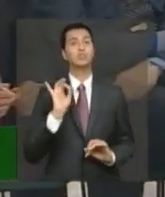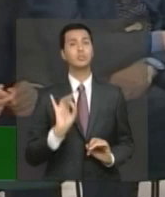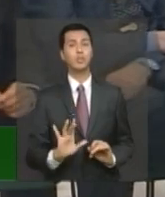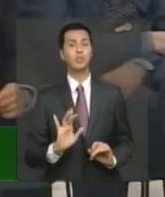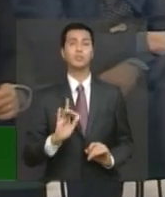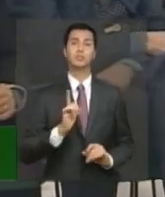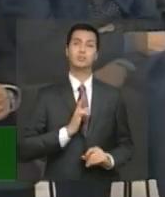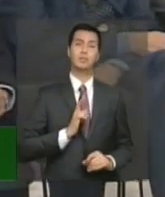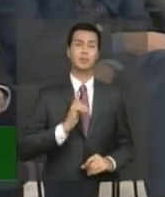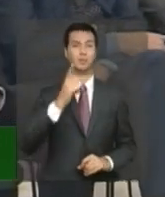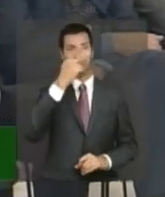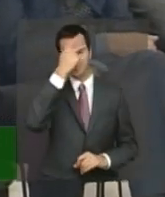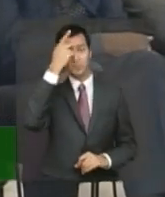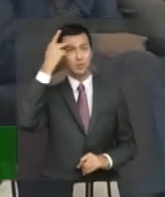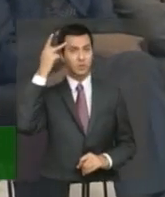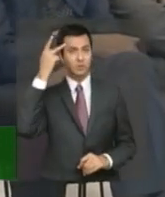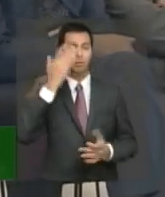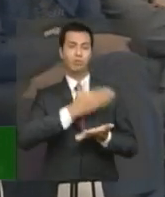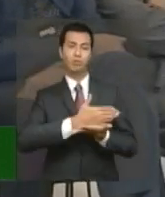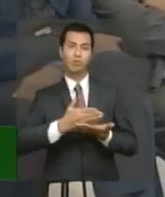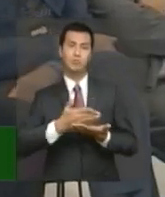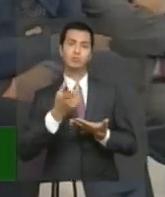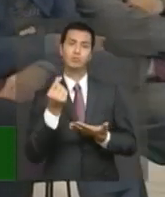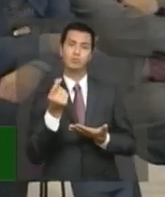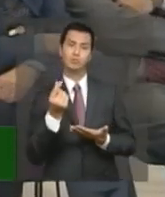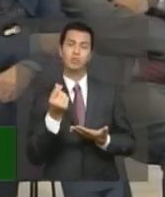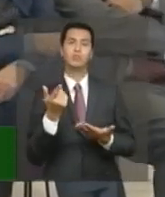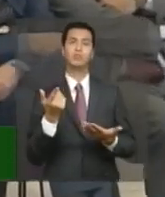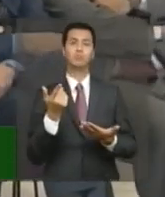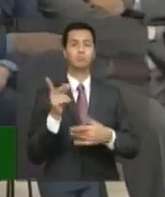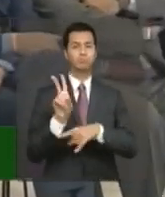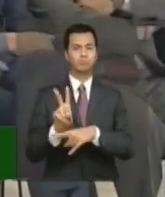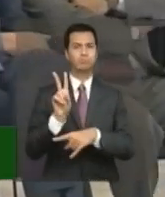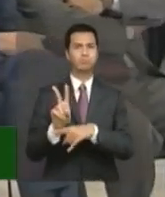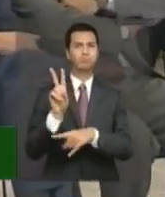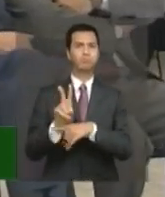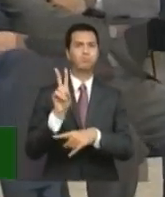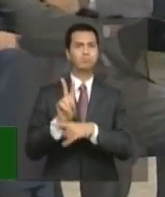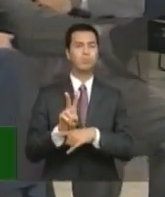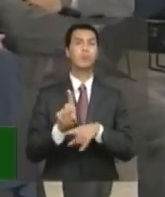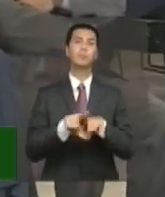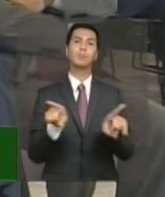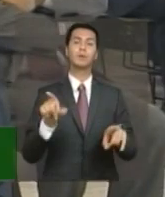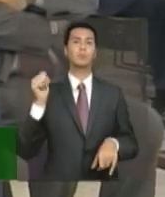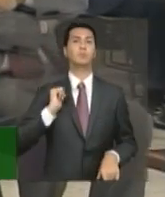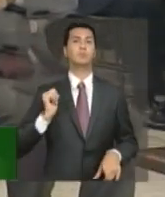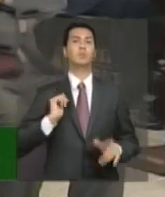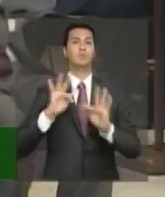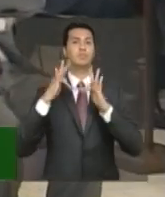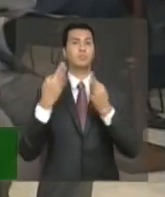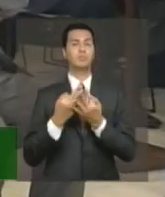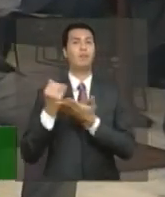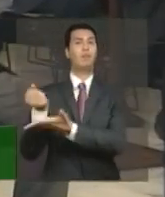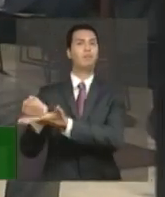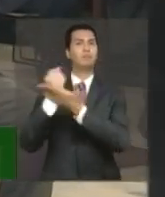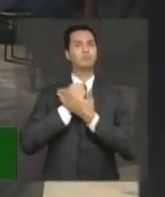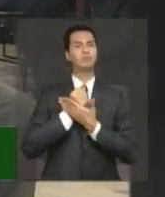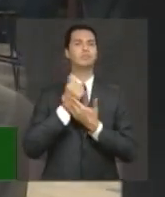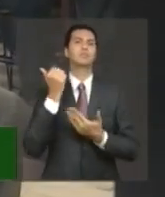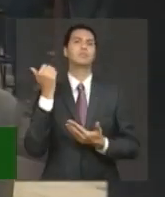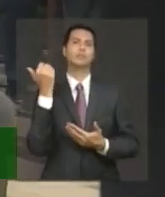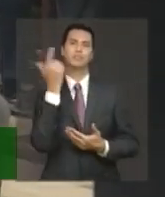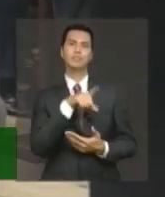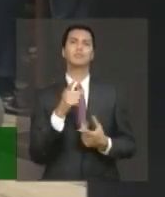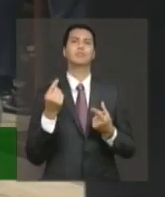às pessoas, às mulheres, precisarem de cuidar da sua casa e nisso o Bolsa Família nos ajudava, nos dando sustento, porque era